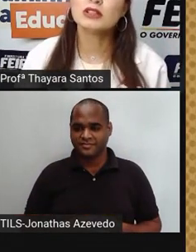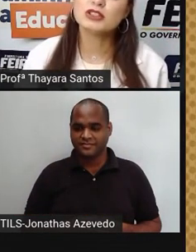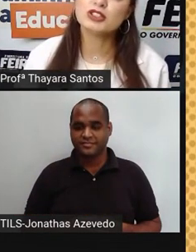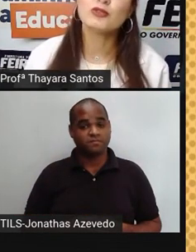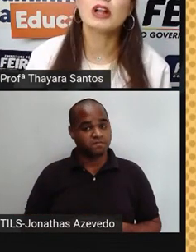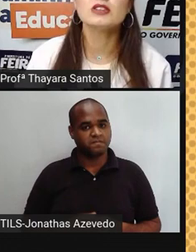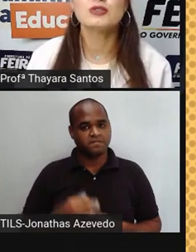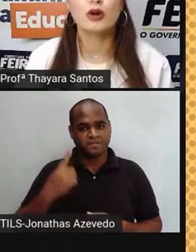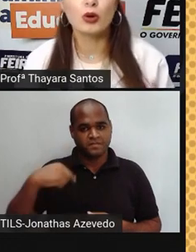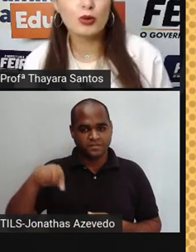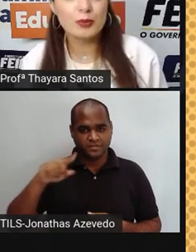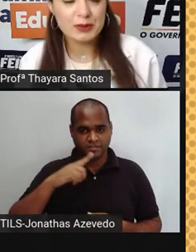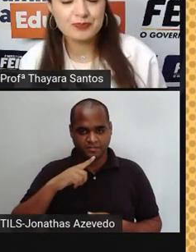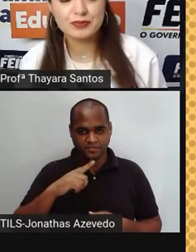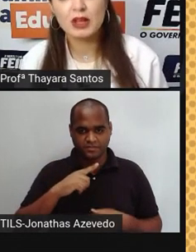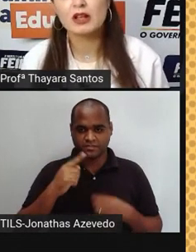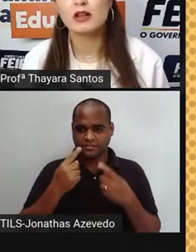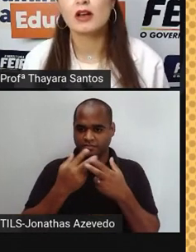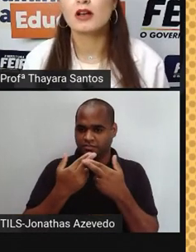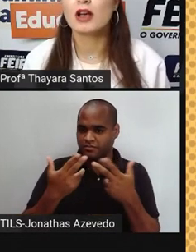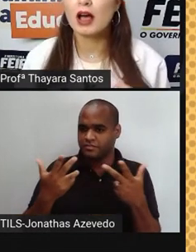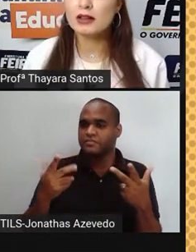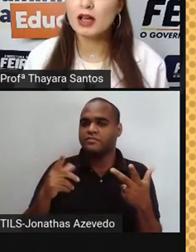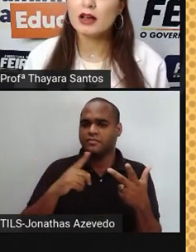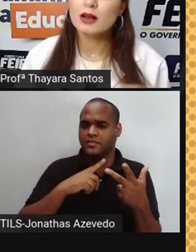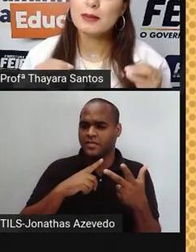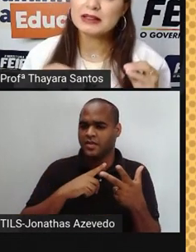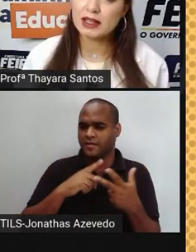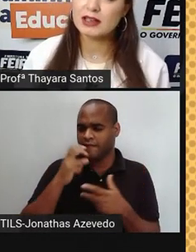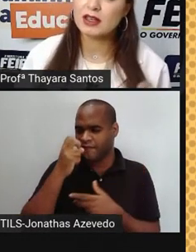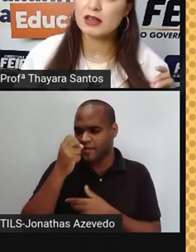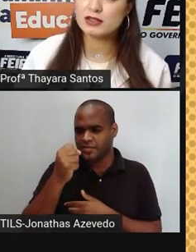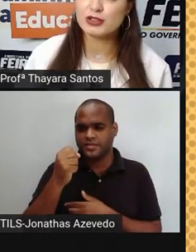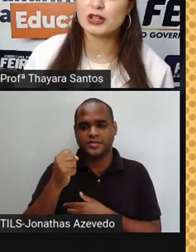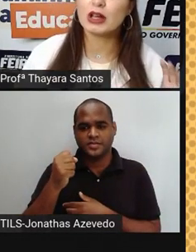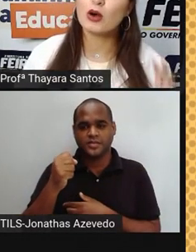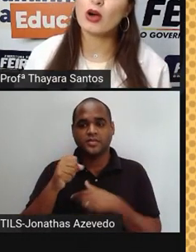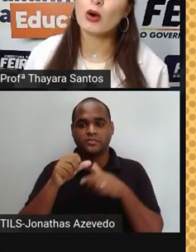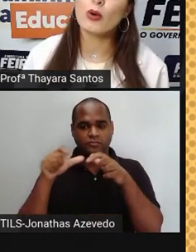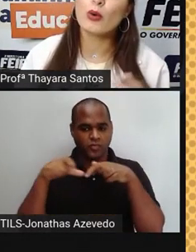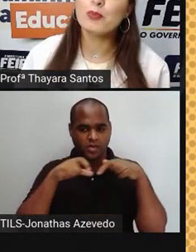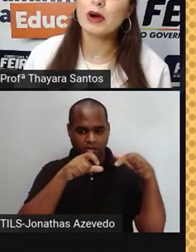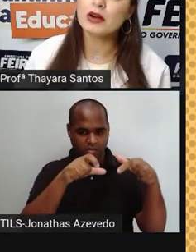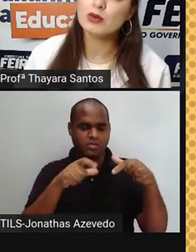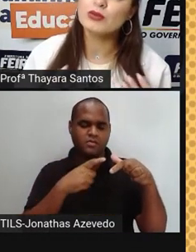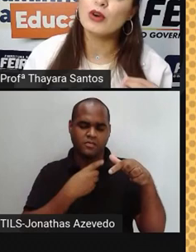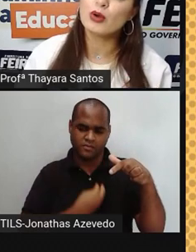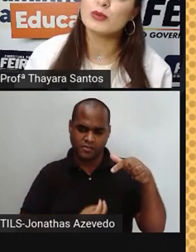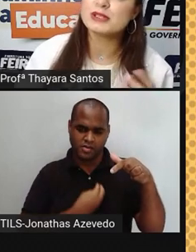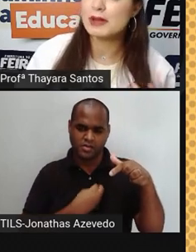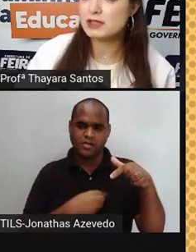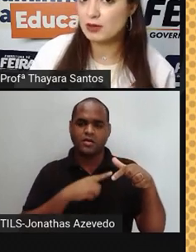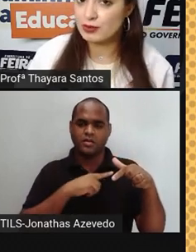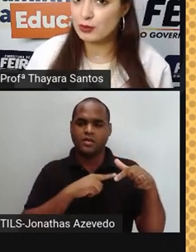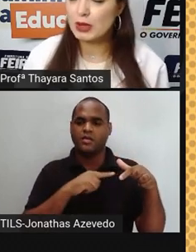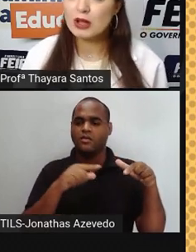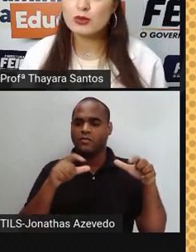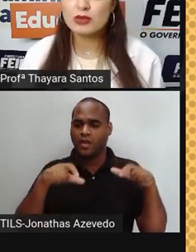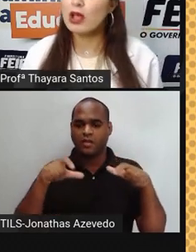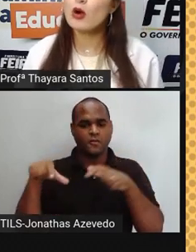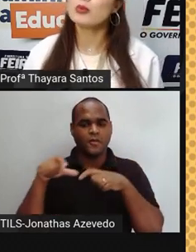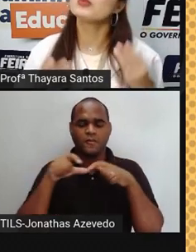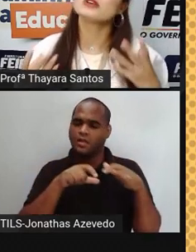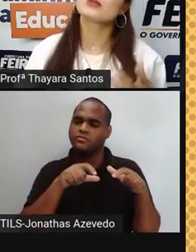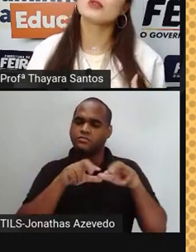Quando a gente fala de volume, cada matéria que existe, ela ocupa um volume específico.